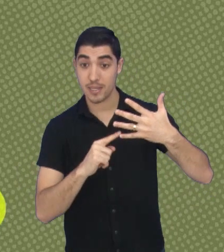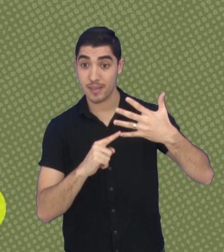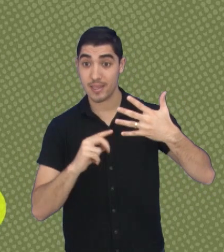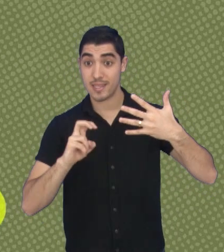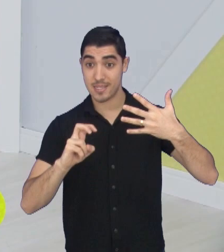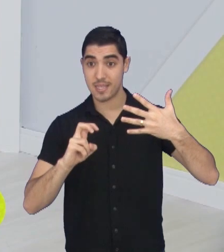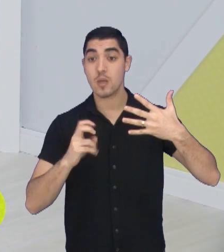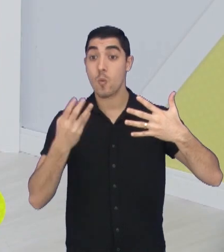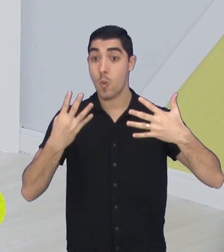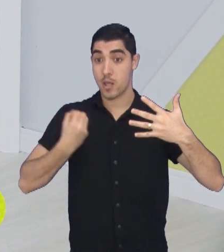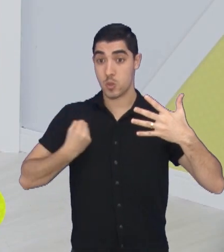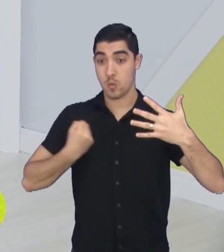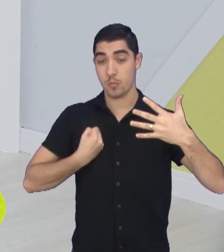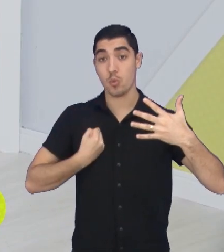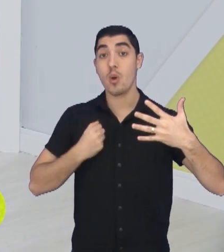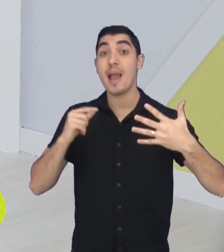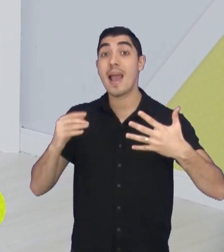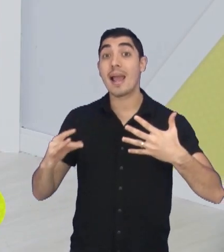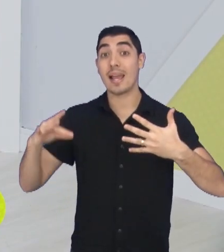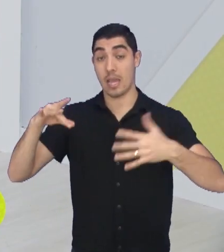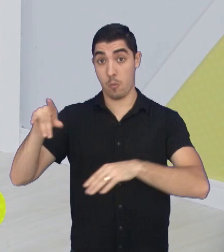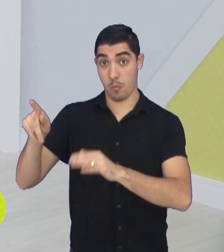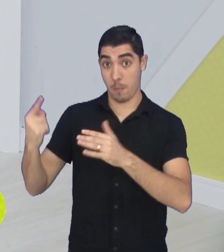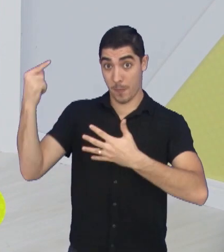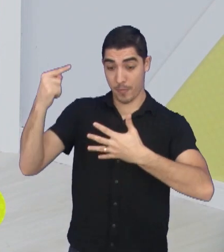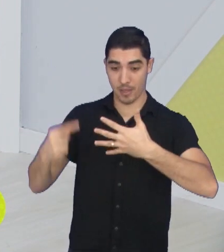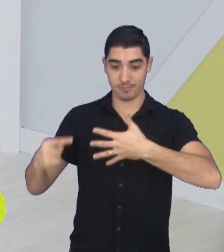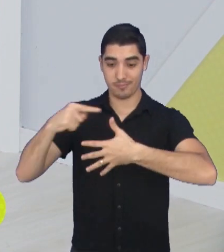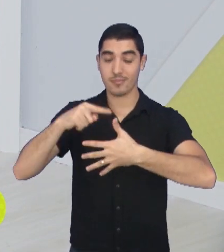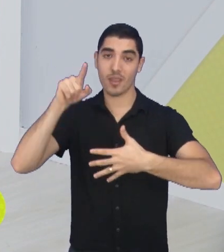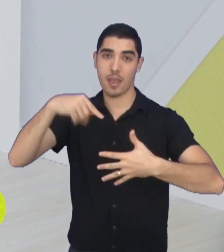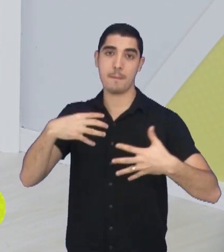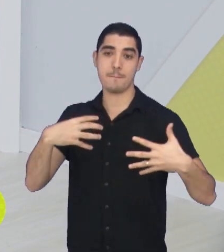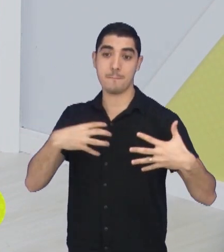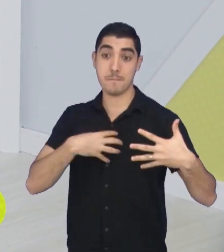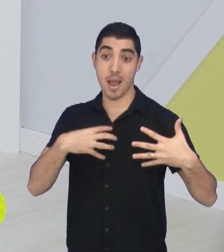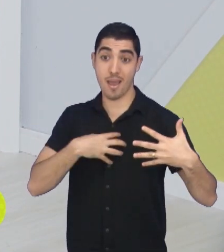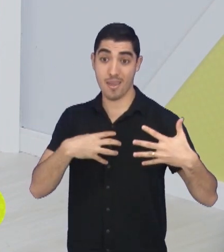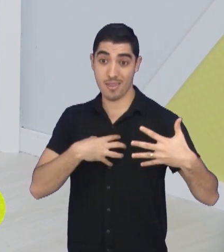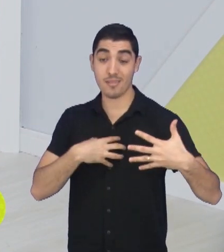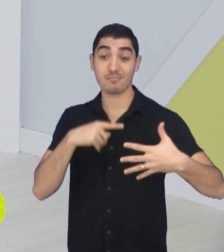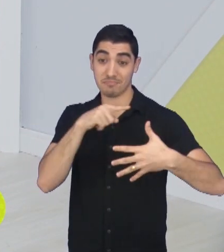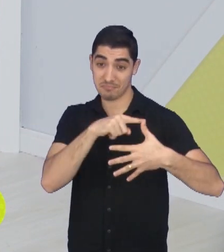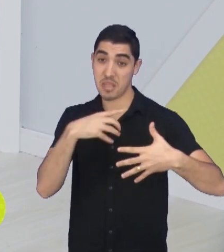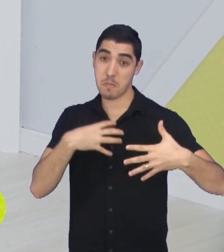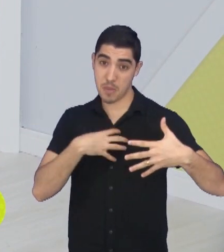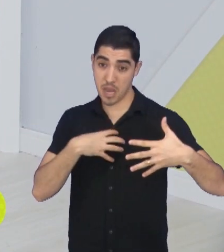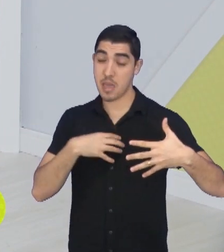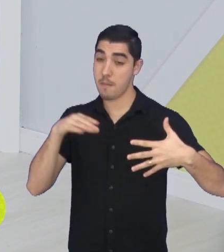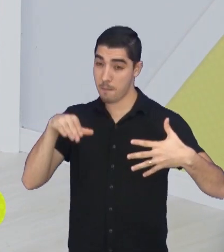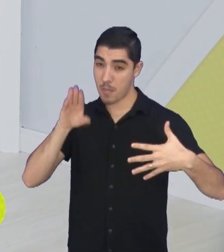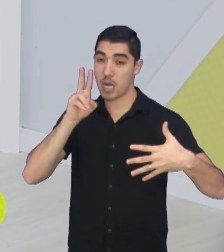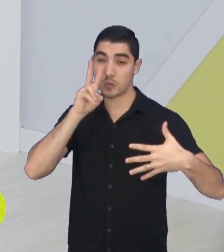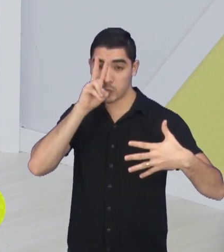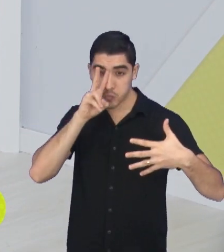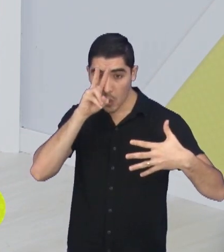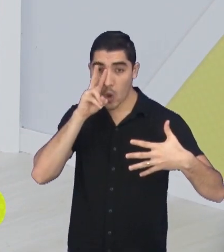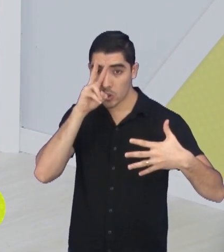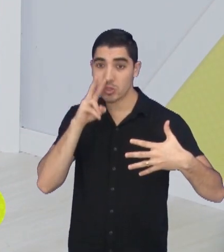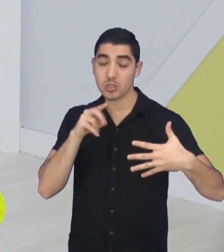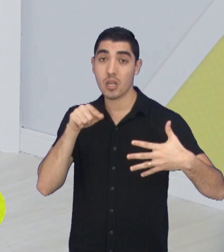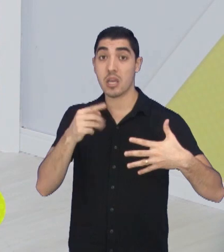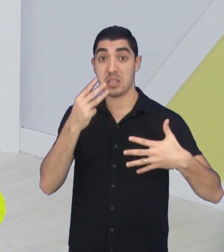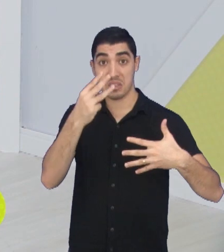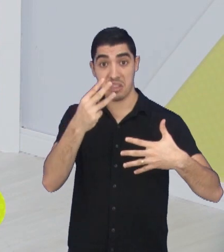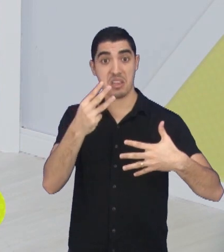quatro pontos. O líder do grupo é o Bahia, como você já vinha dizendo, né? O Bahia vai disparar mesmo, talvez é o time mais forte aí. Três